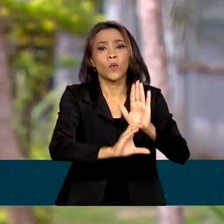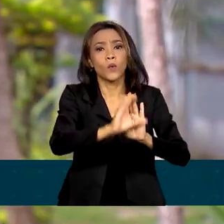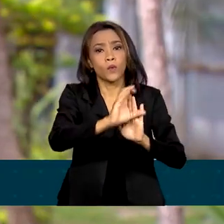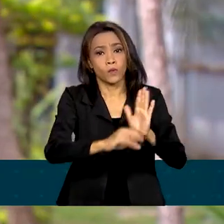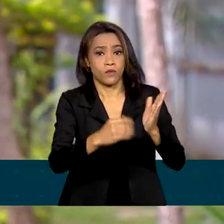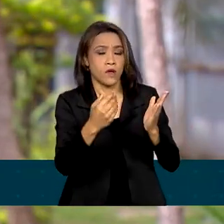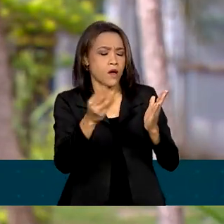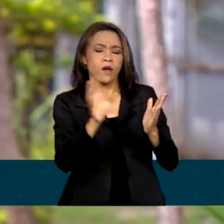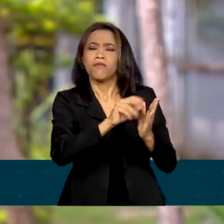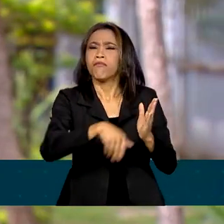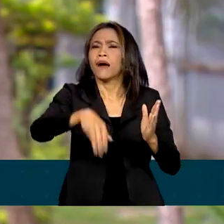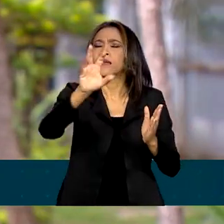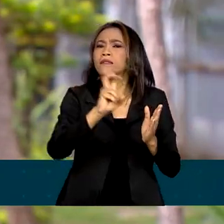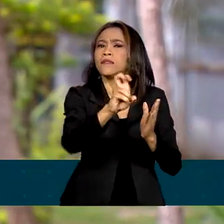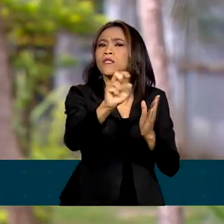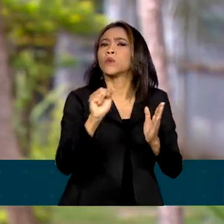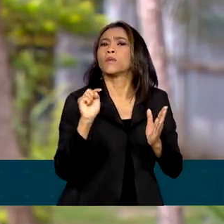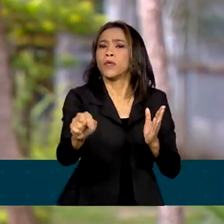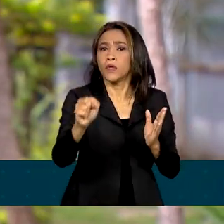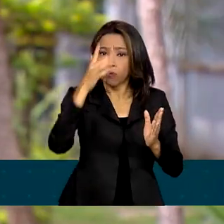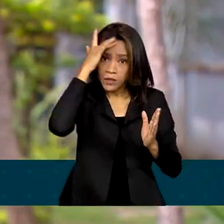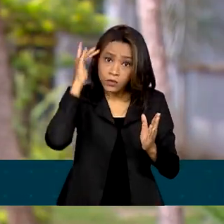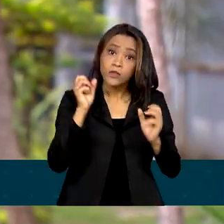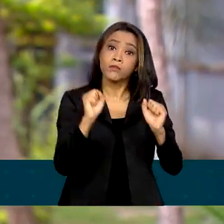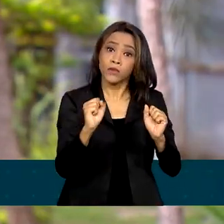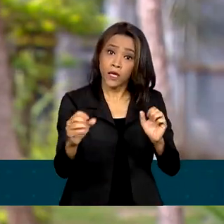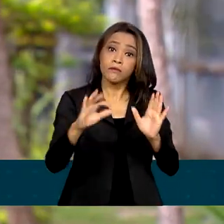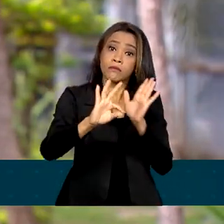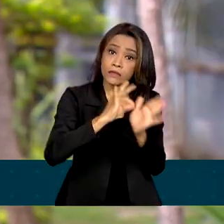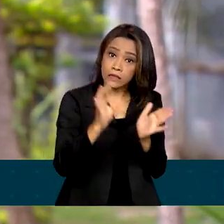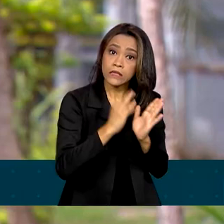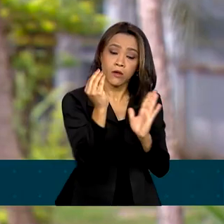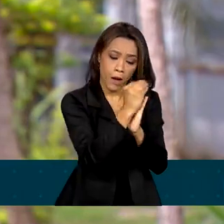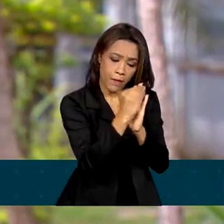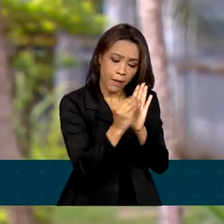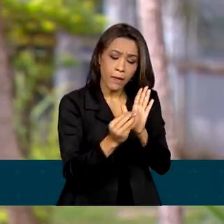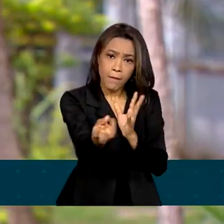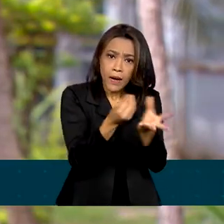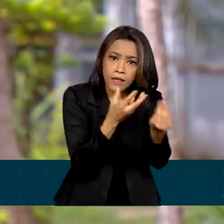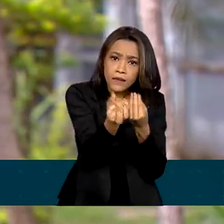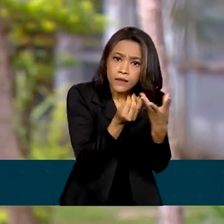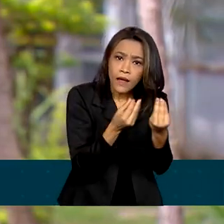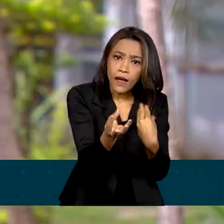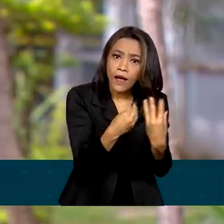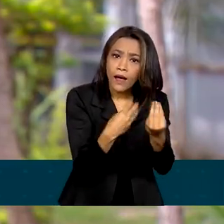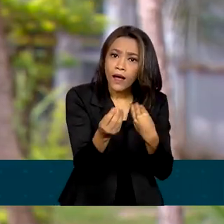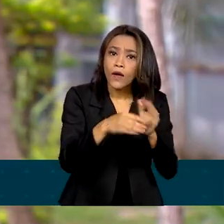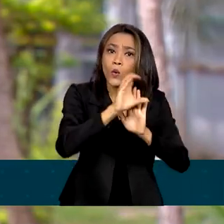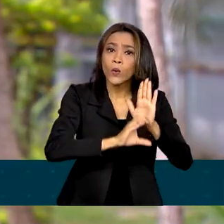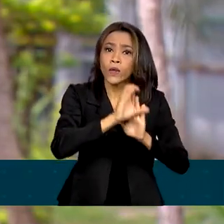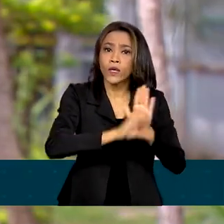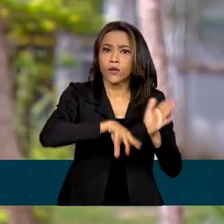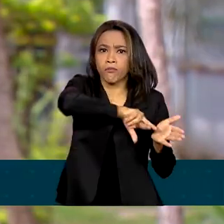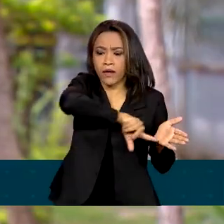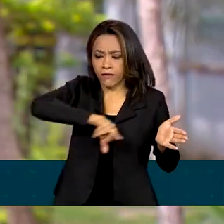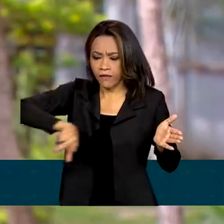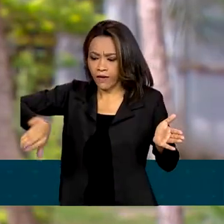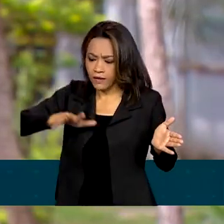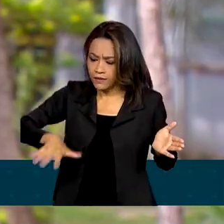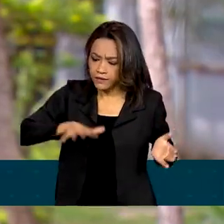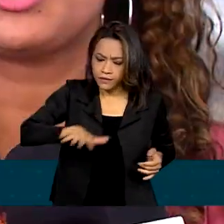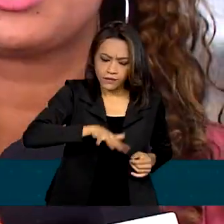onde mais de 5 mil brasileiros puderam se cadastrar e enviar currículos para diferentes áreas de